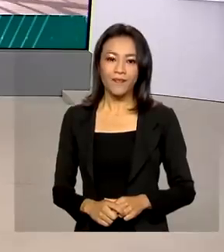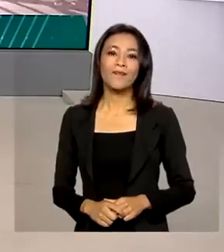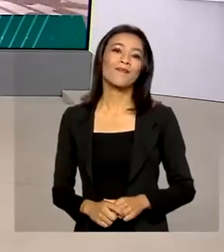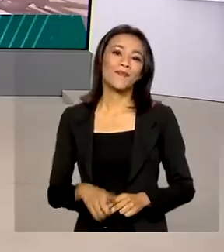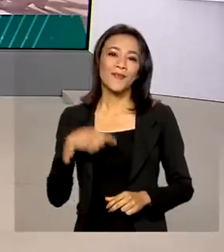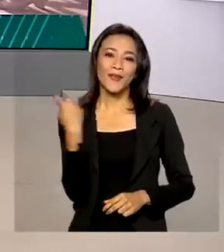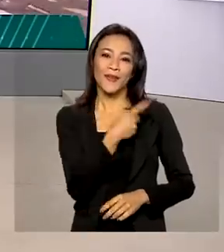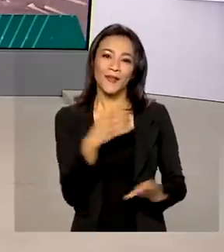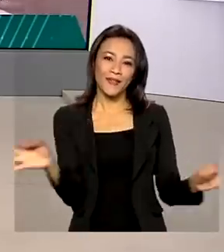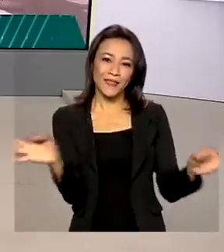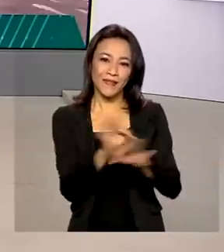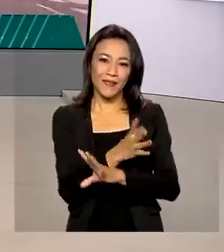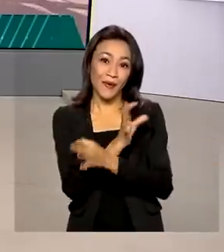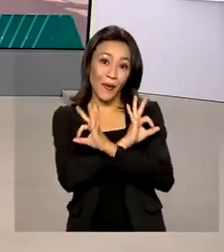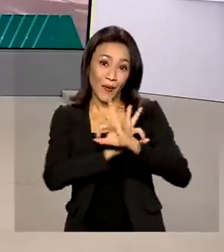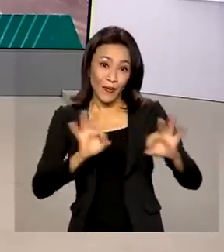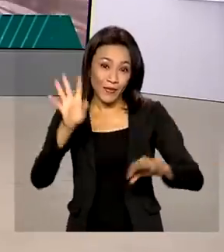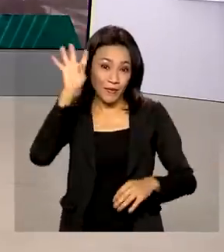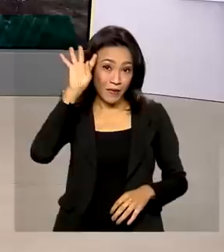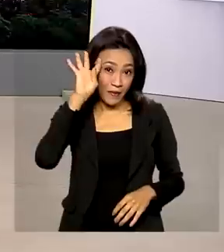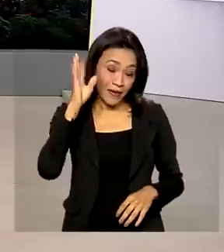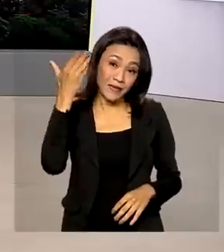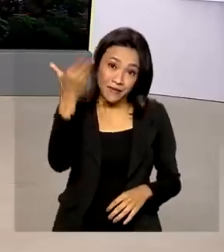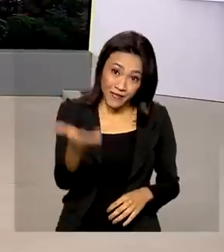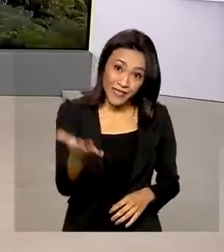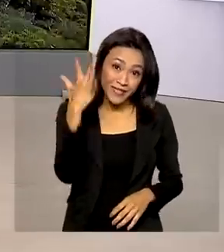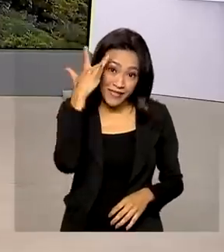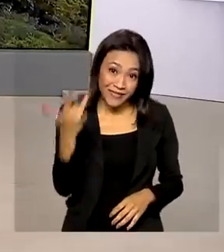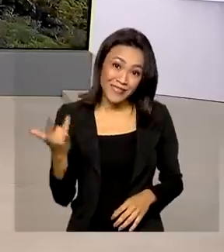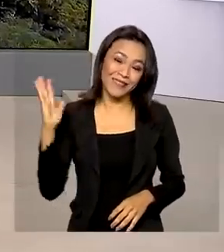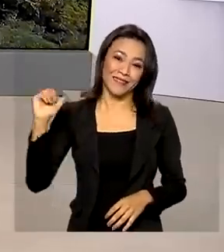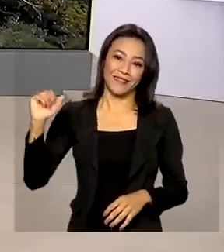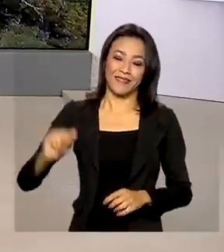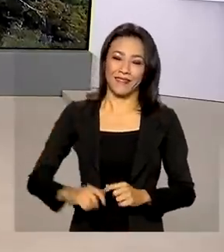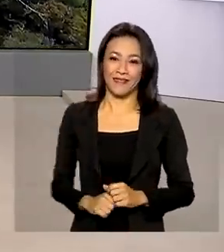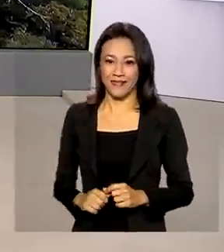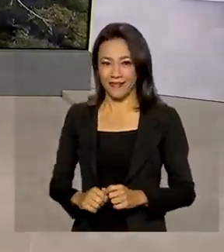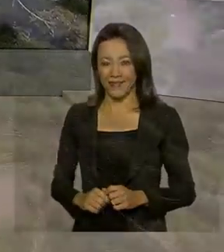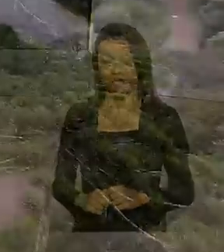A gente fica por aqui, uma ótima quarta-feira para você e até amanhã. Tchau!